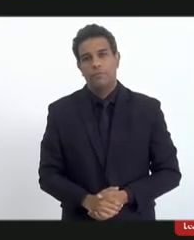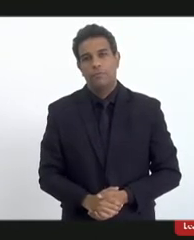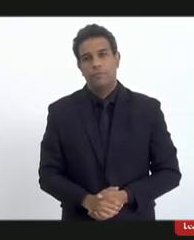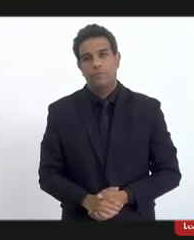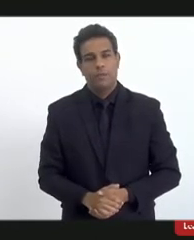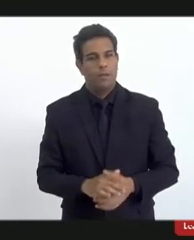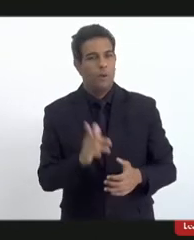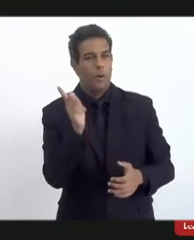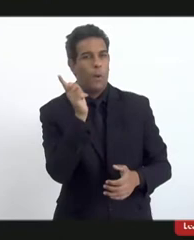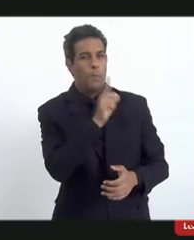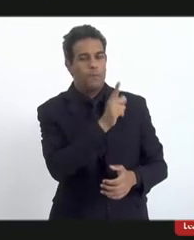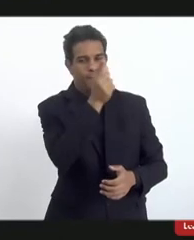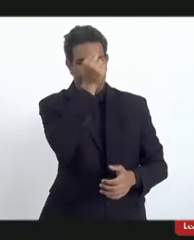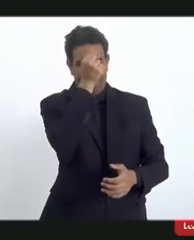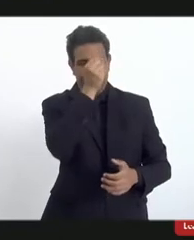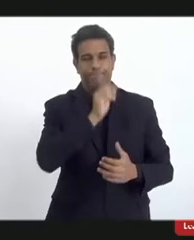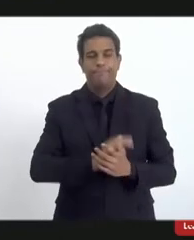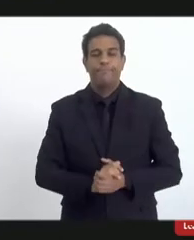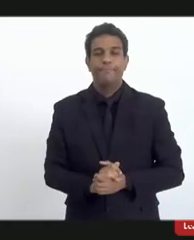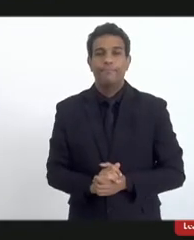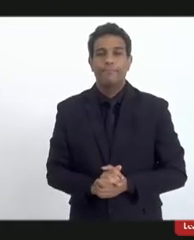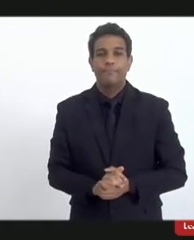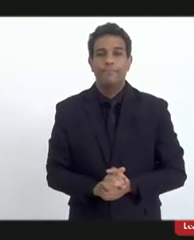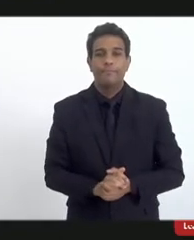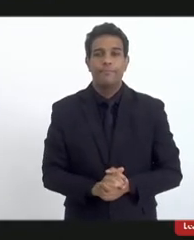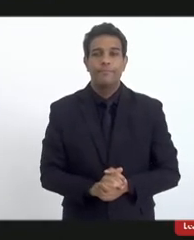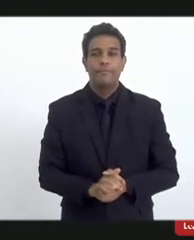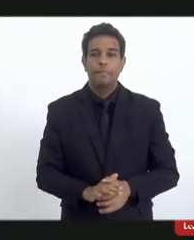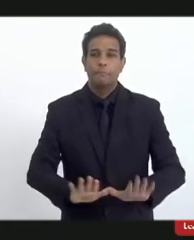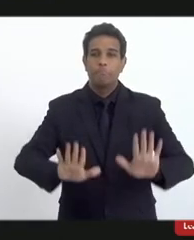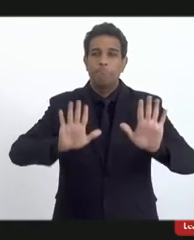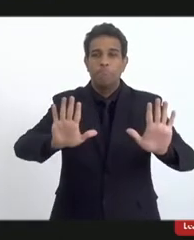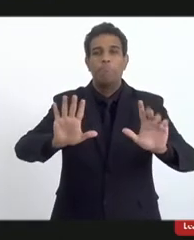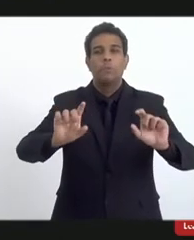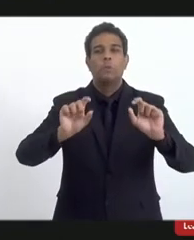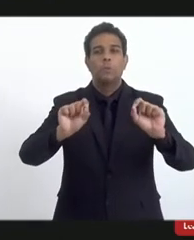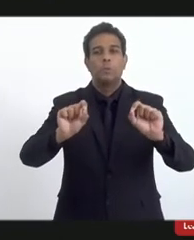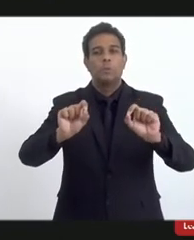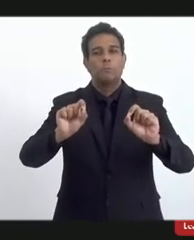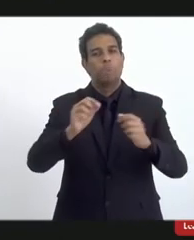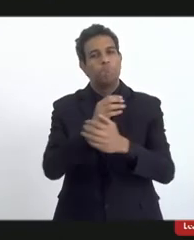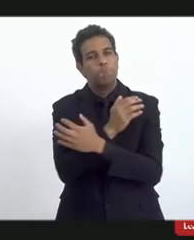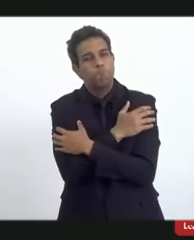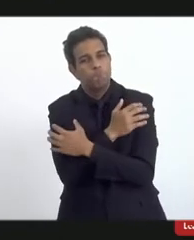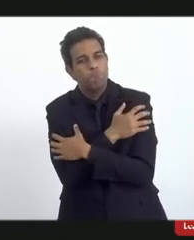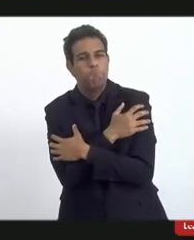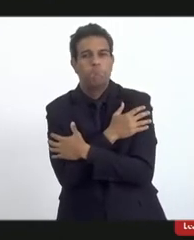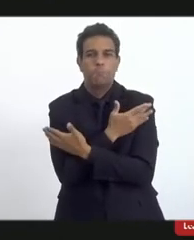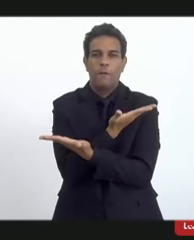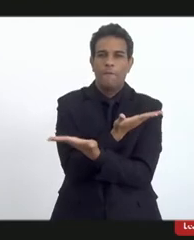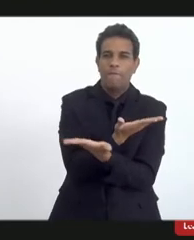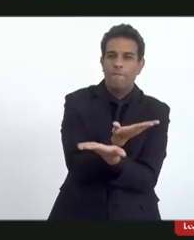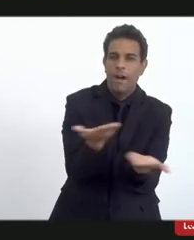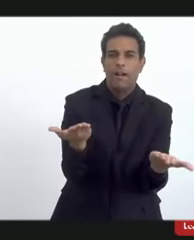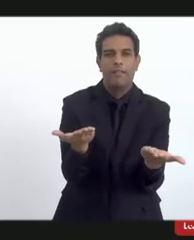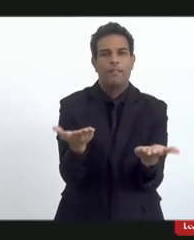Pronto, ok. Bom, antes de mais nada, eu queria dar um abraço grande a